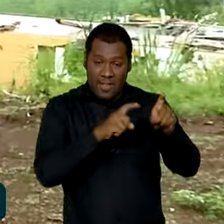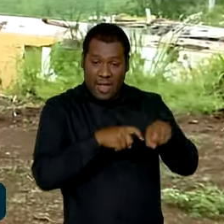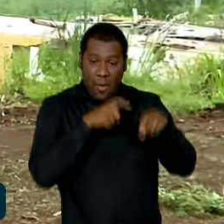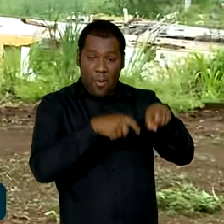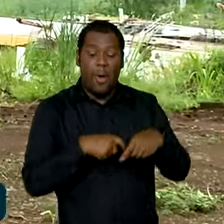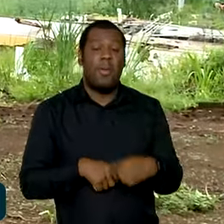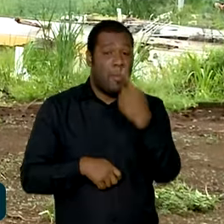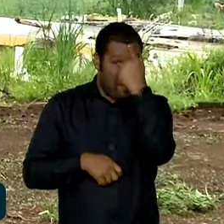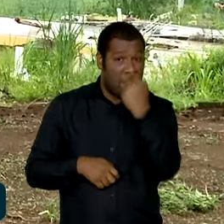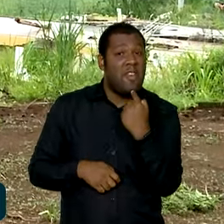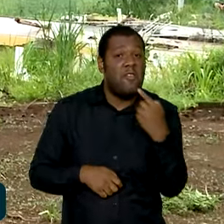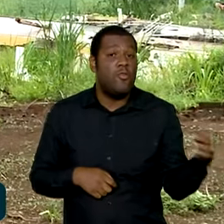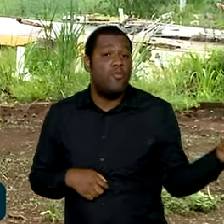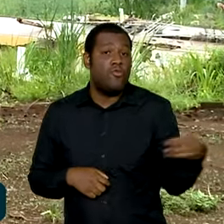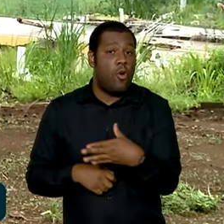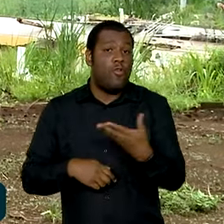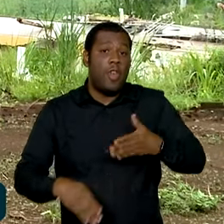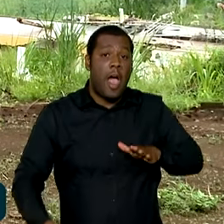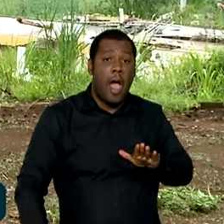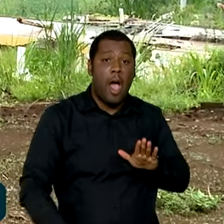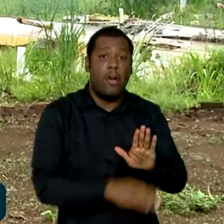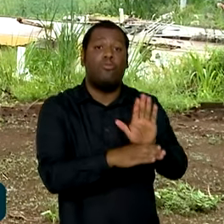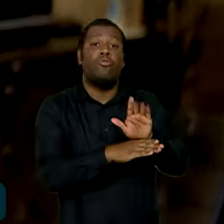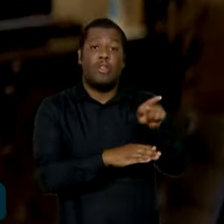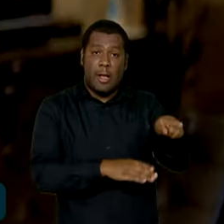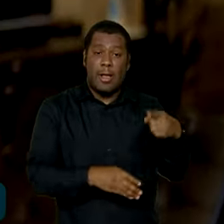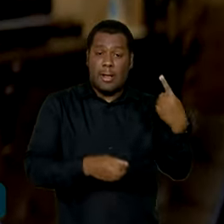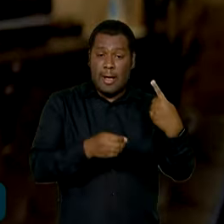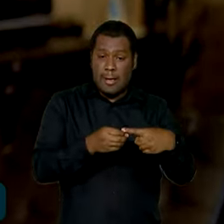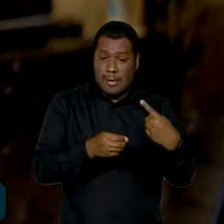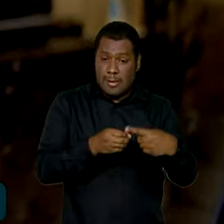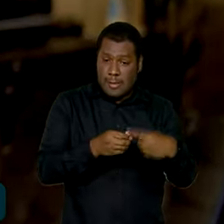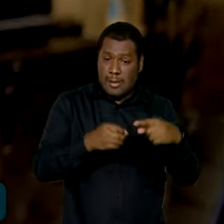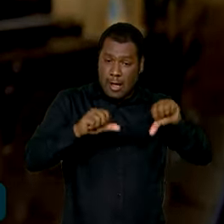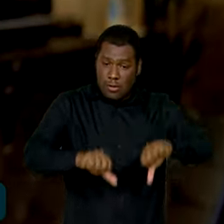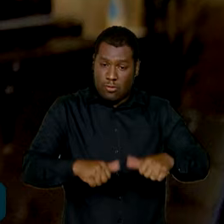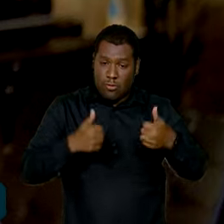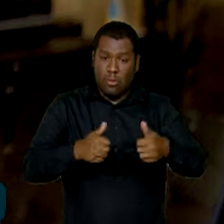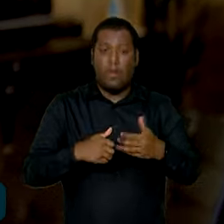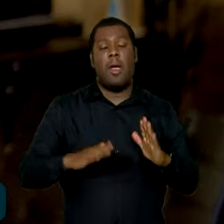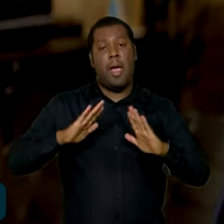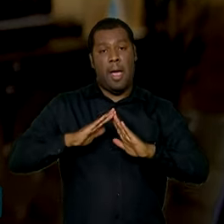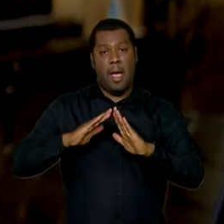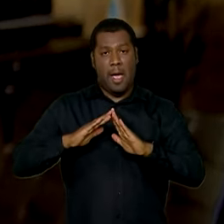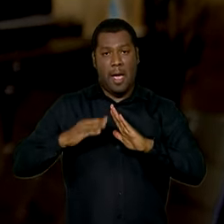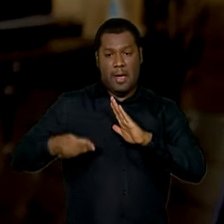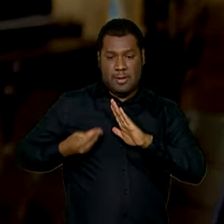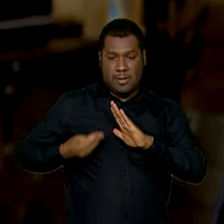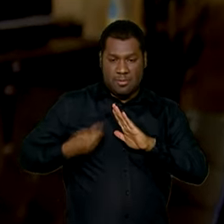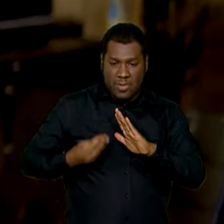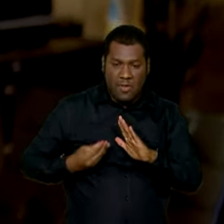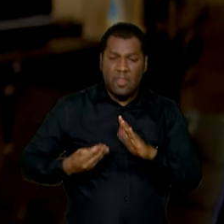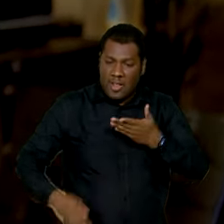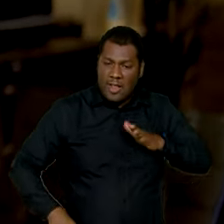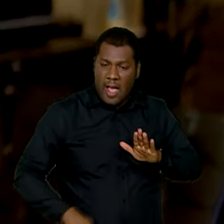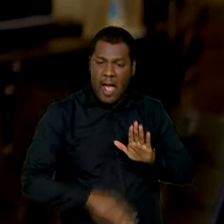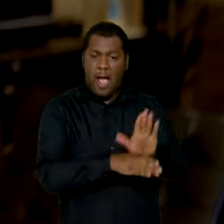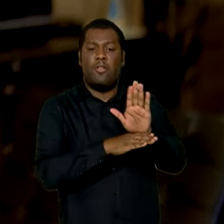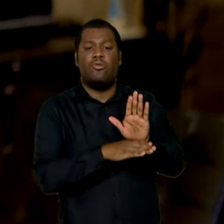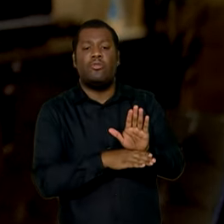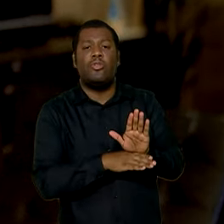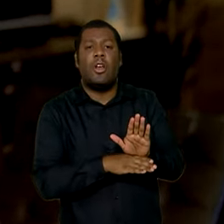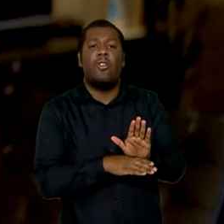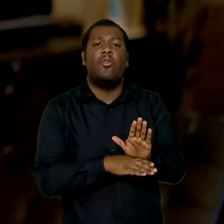modalidade para áreas atingidas por desastres naturais. Através do Minha Casa Minha Vida Rural Calamidades, poderemos trazer de volta